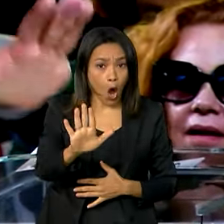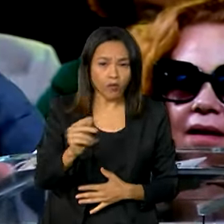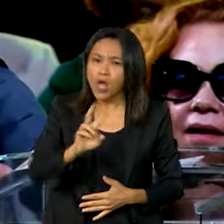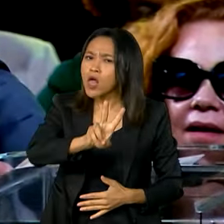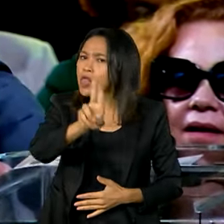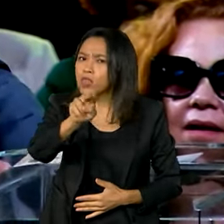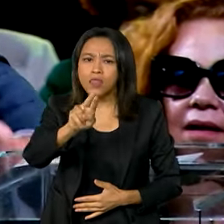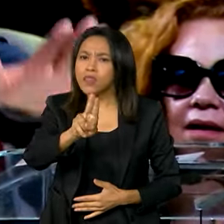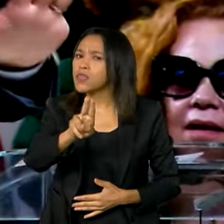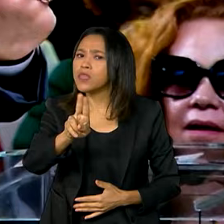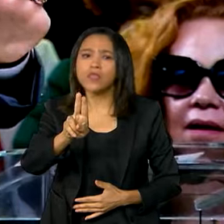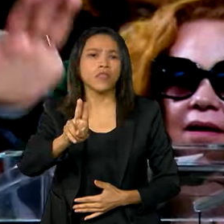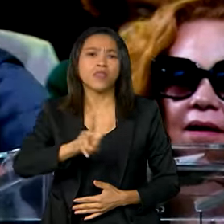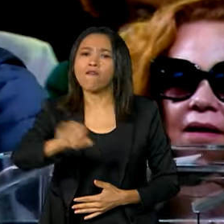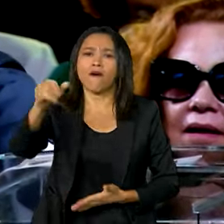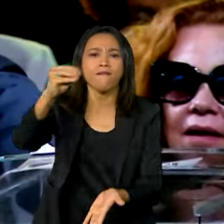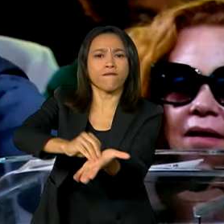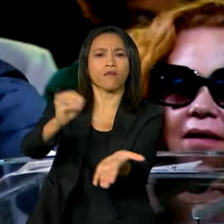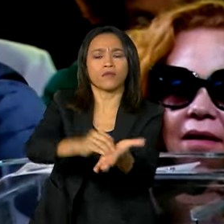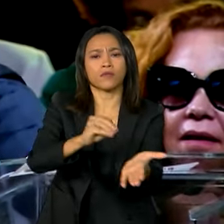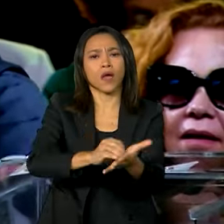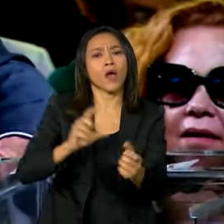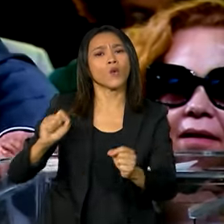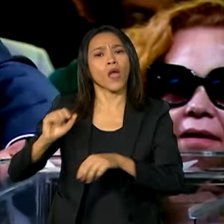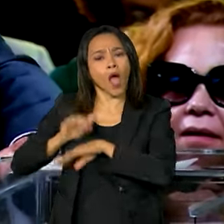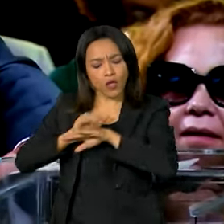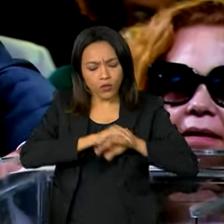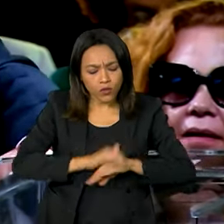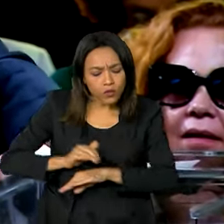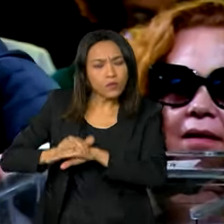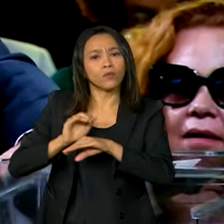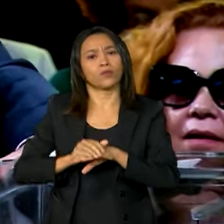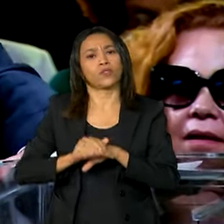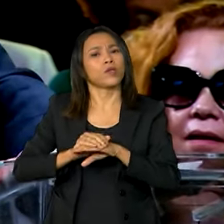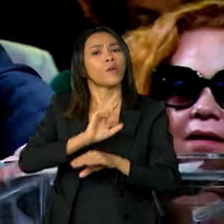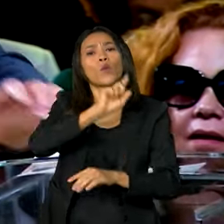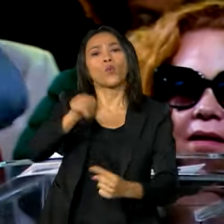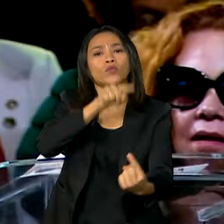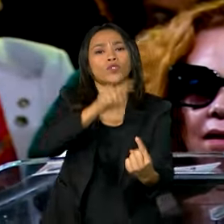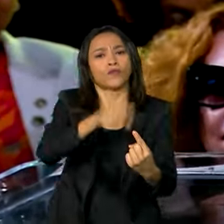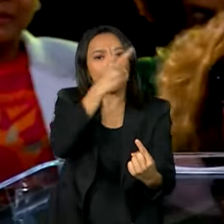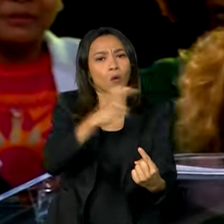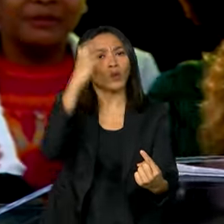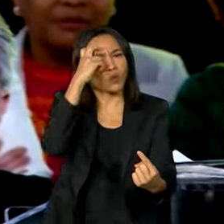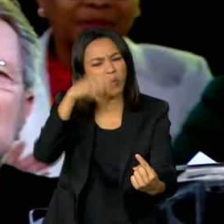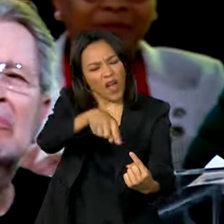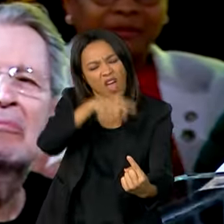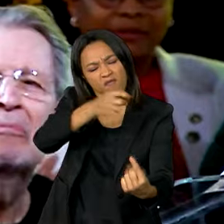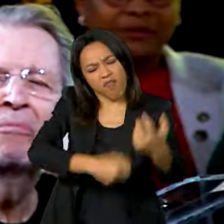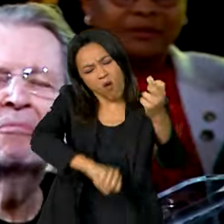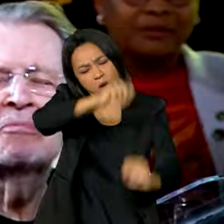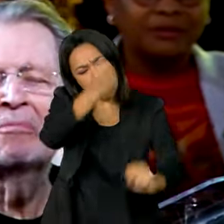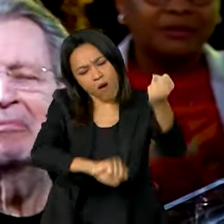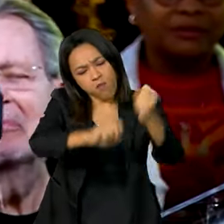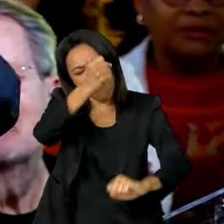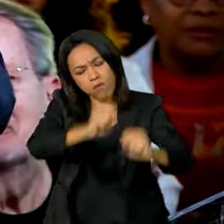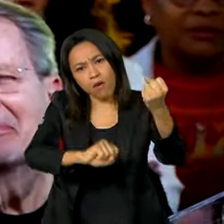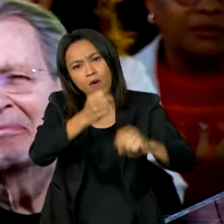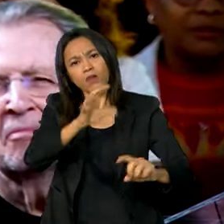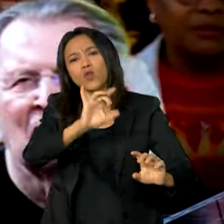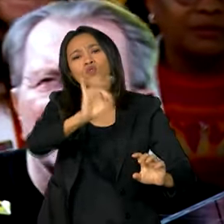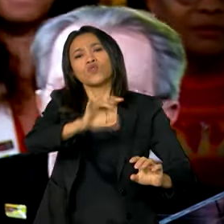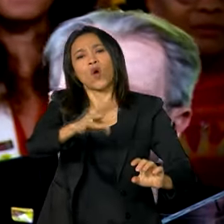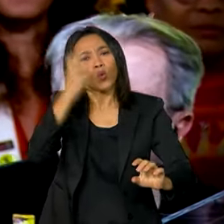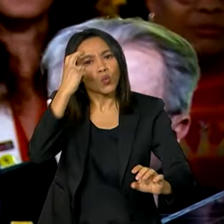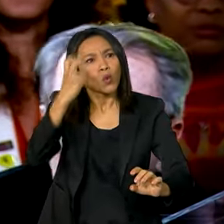em algum momento, disposição para que a cultura se transforme numa indústria, não apenas de